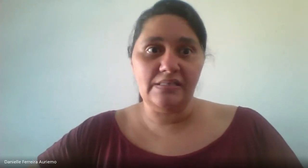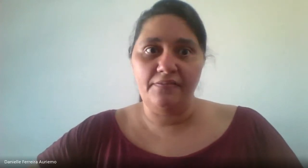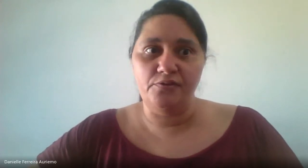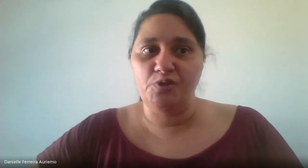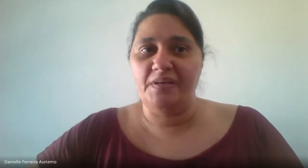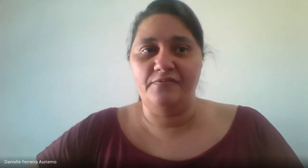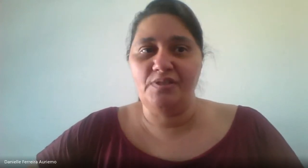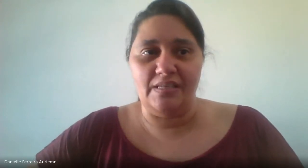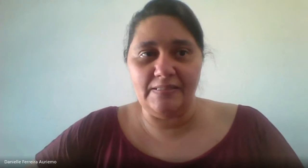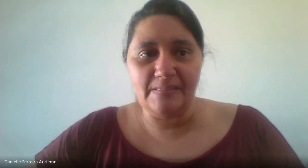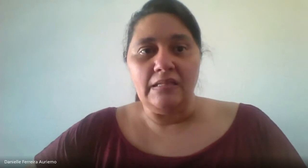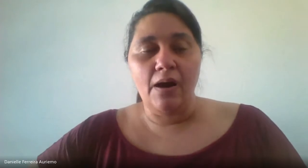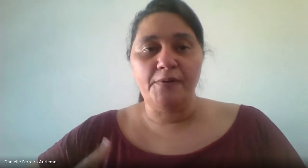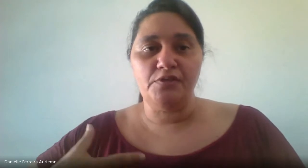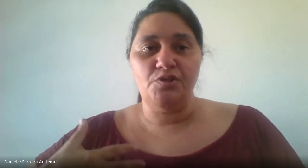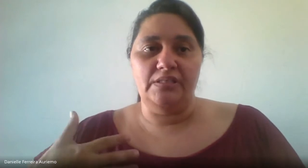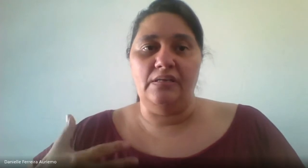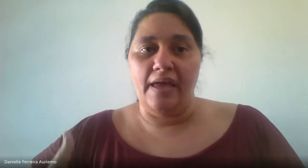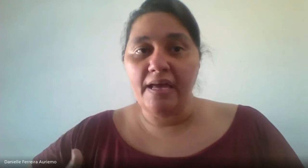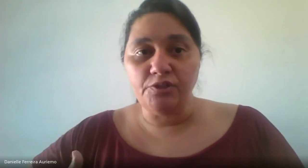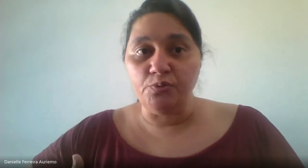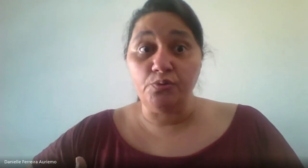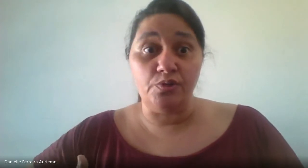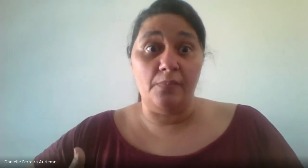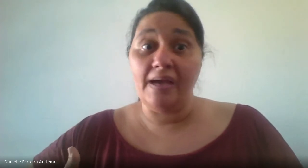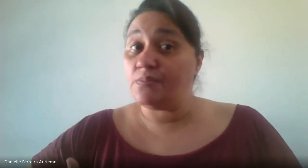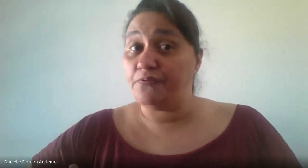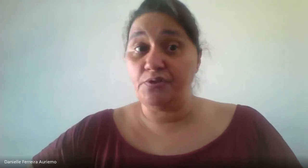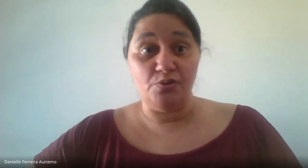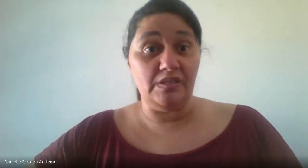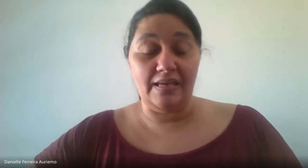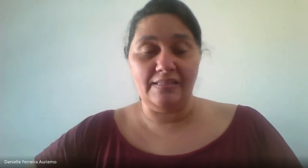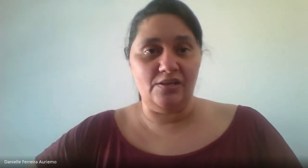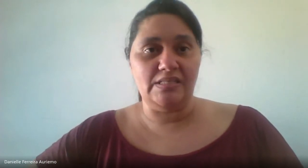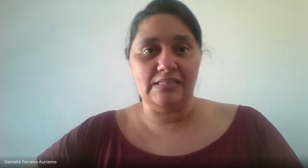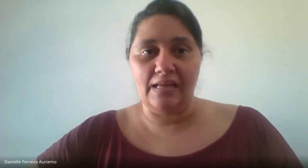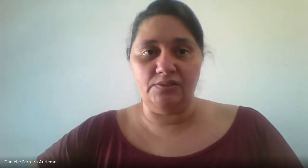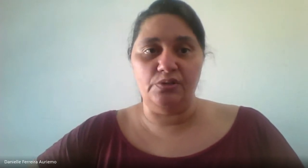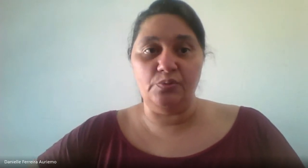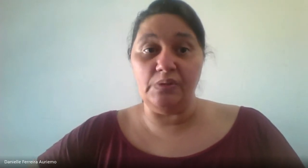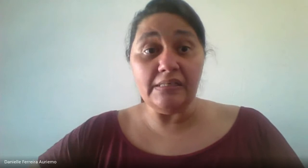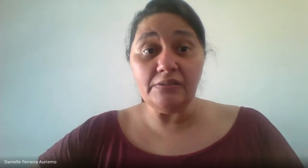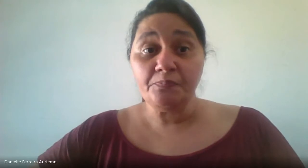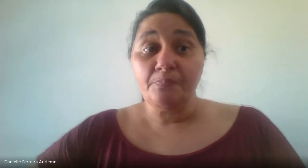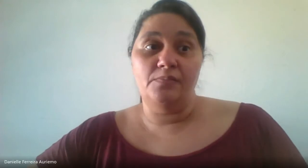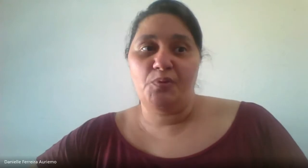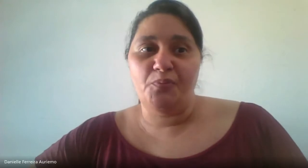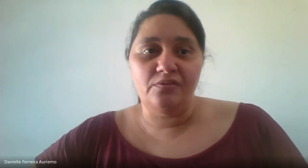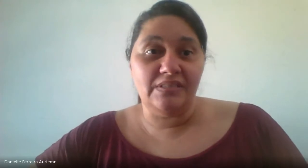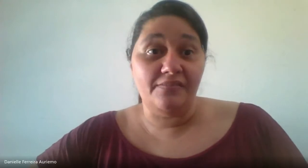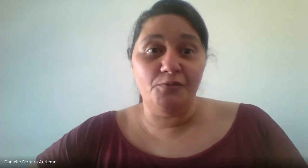alguns desafios para vocês. Então, a professora Daniela, junto com os demais professores aí da nossa sala do quinto ano,